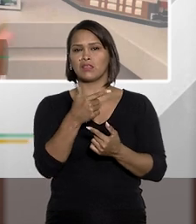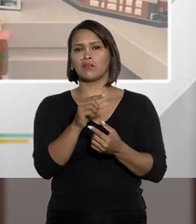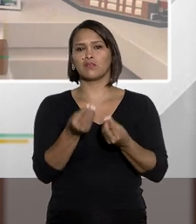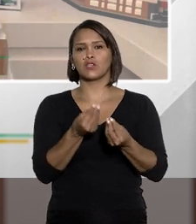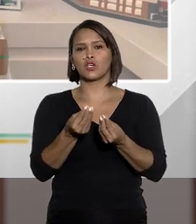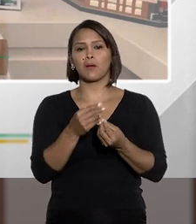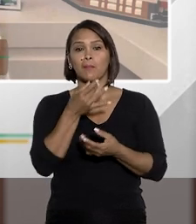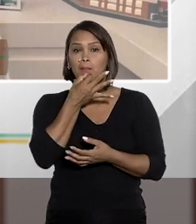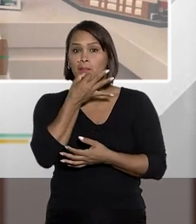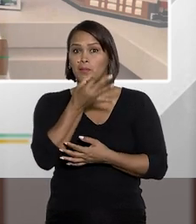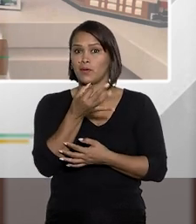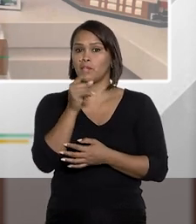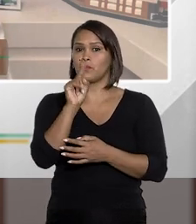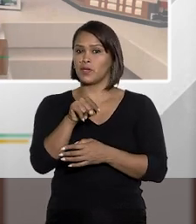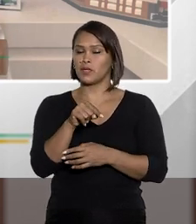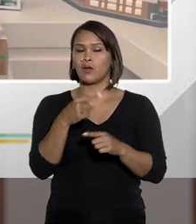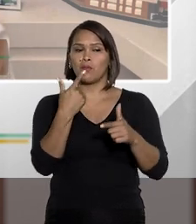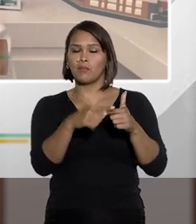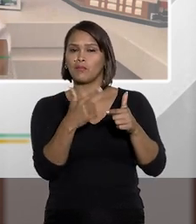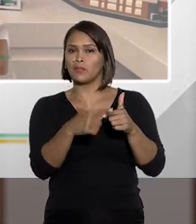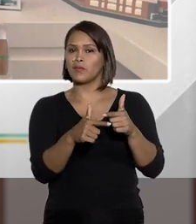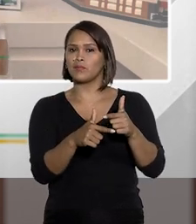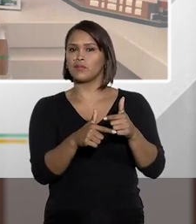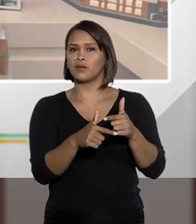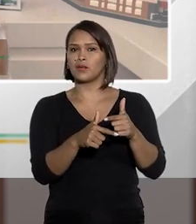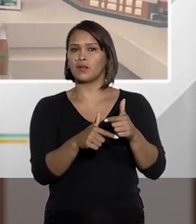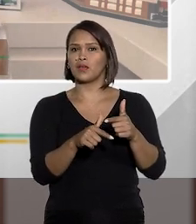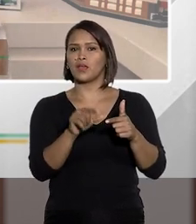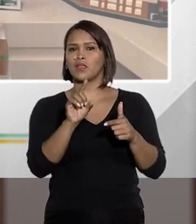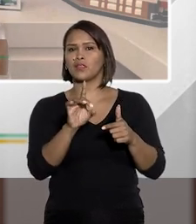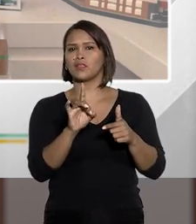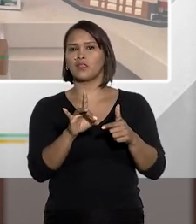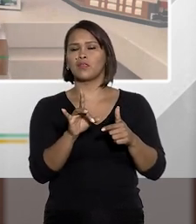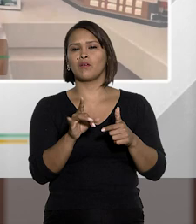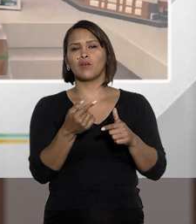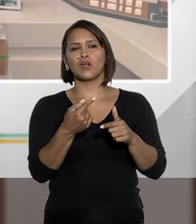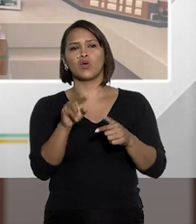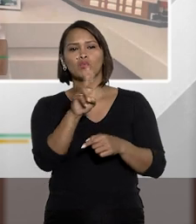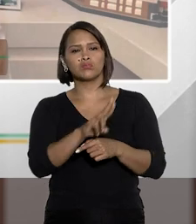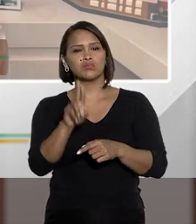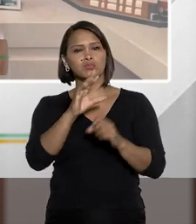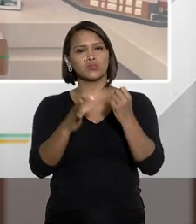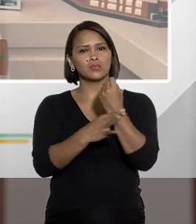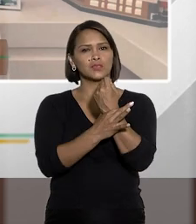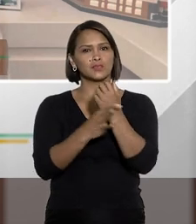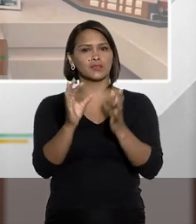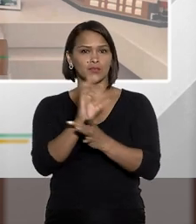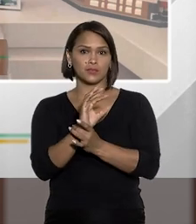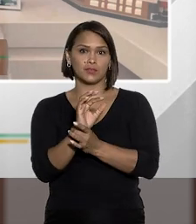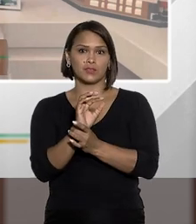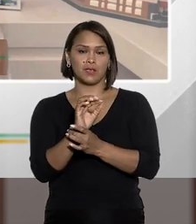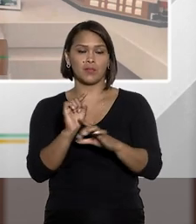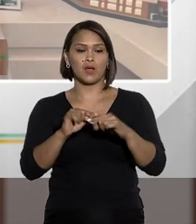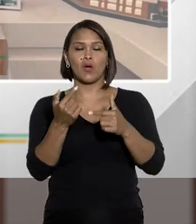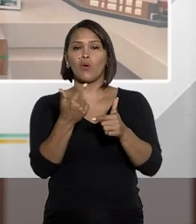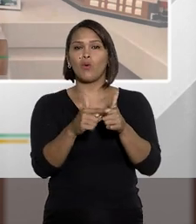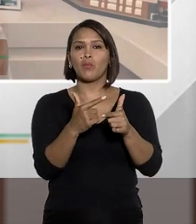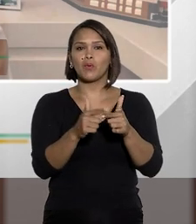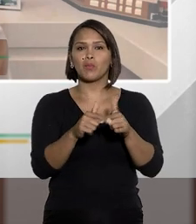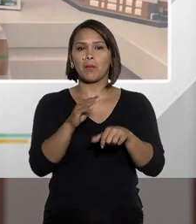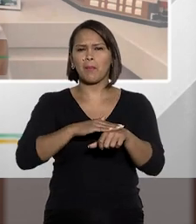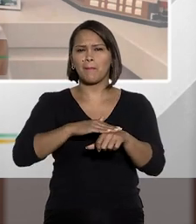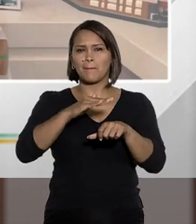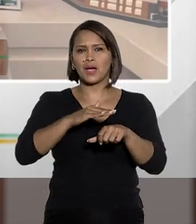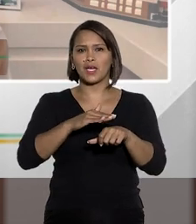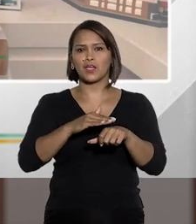Fátima, a minha humilde opinião, que o problema em si não é tanto o uso de algemas. O